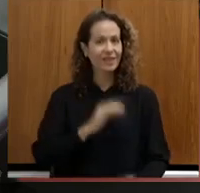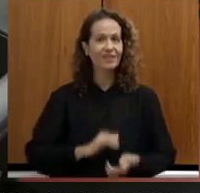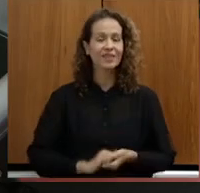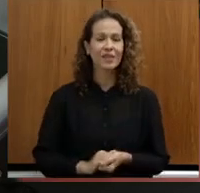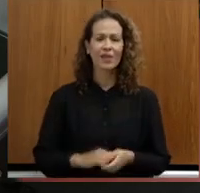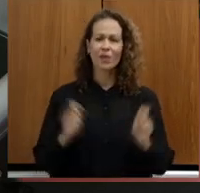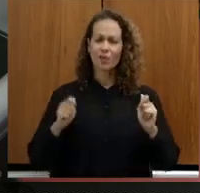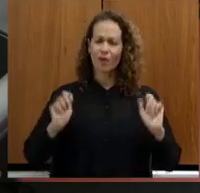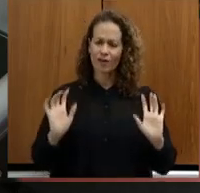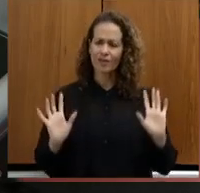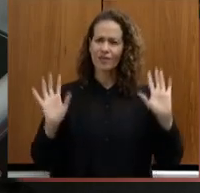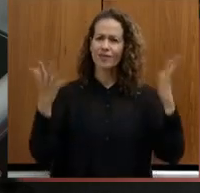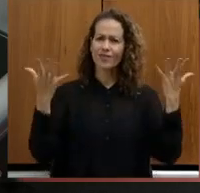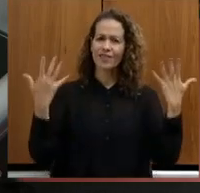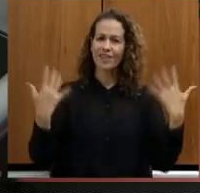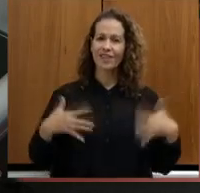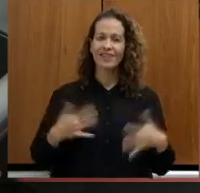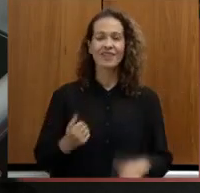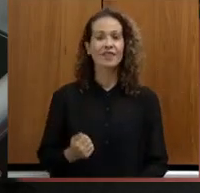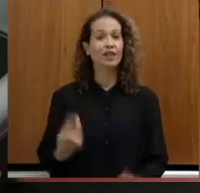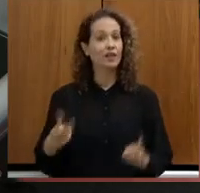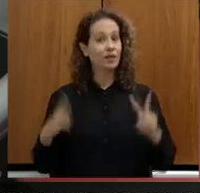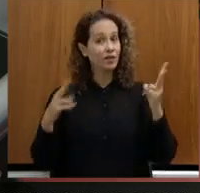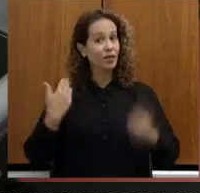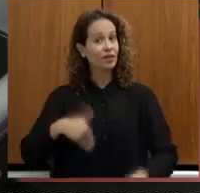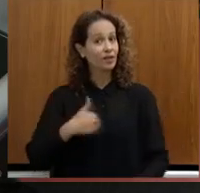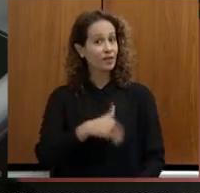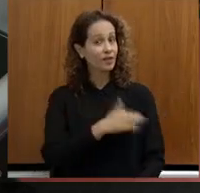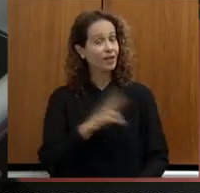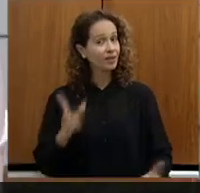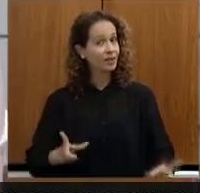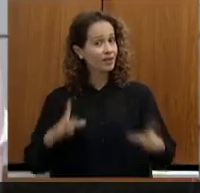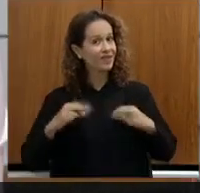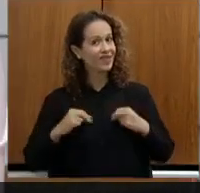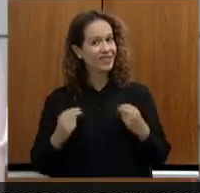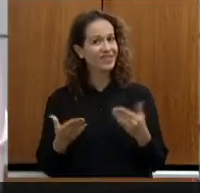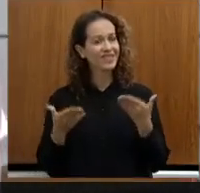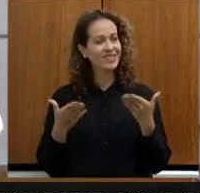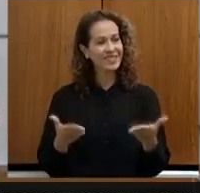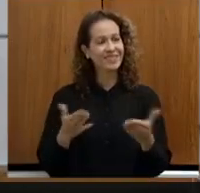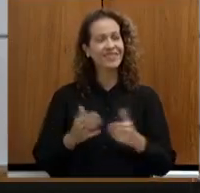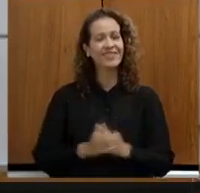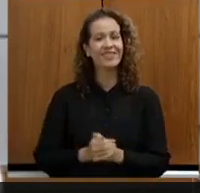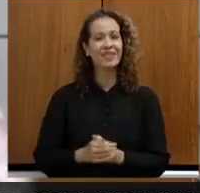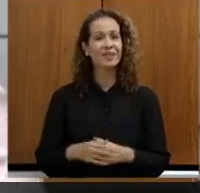podem comemorar, viu, gente, a vitória do Galo é muito merecida, e eu acho que todos devem comemorar.